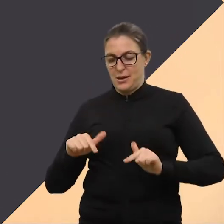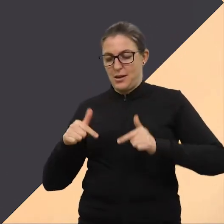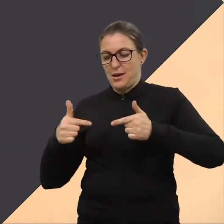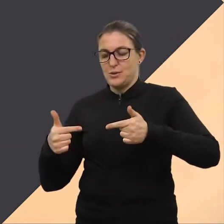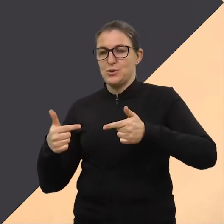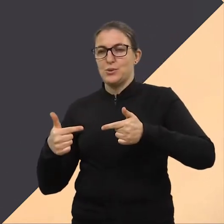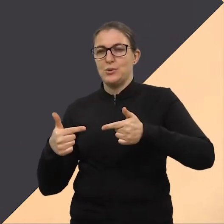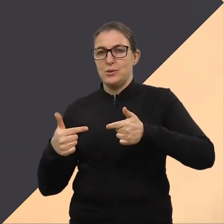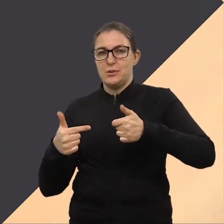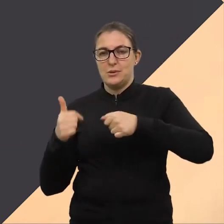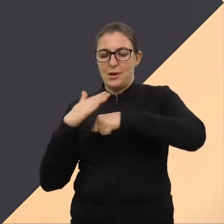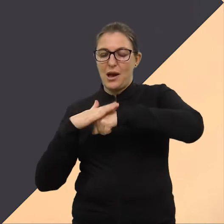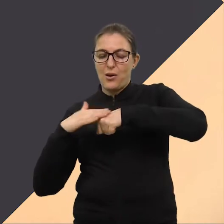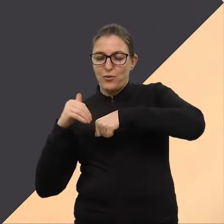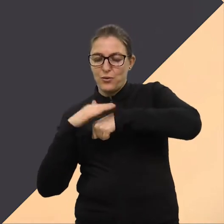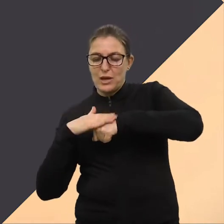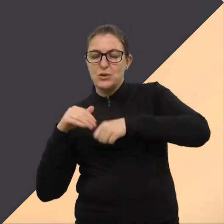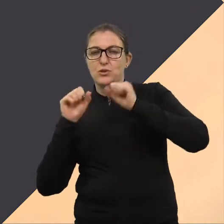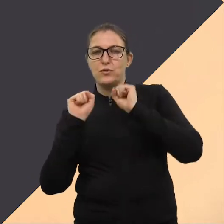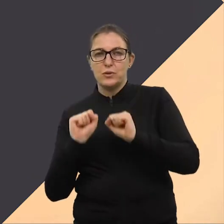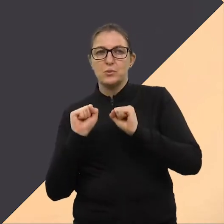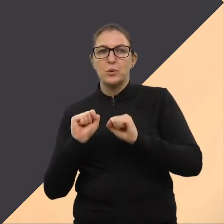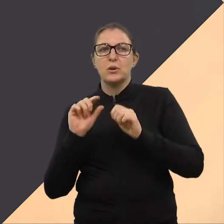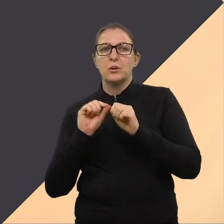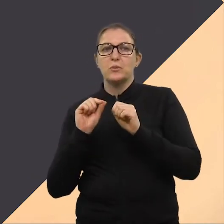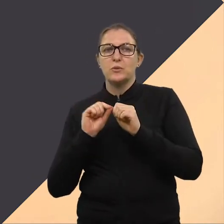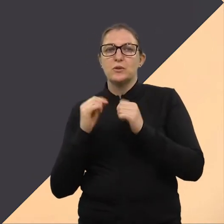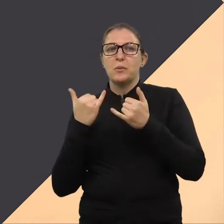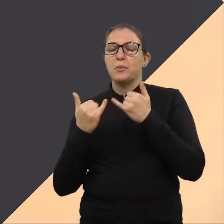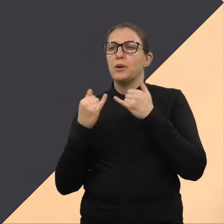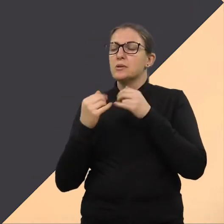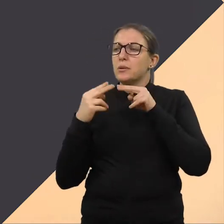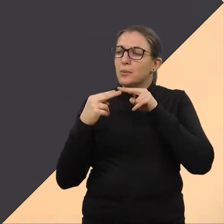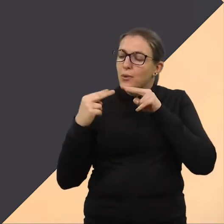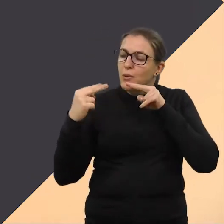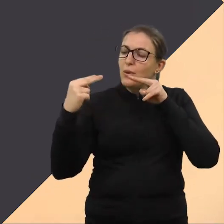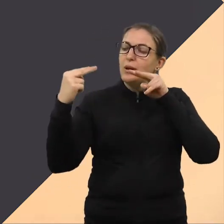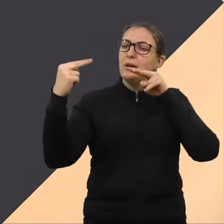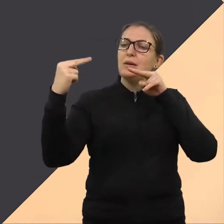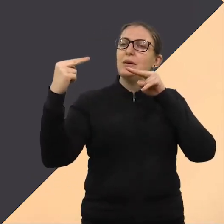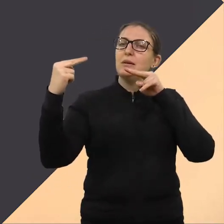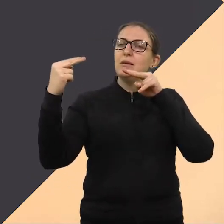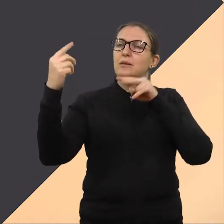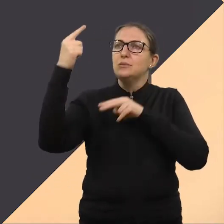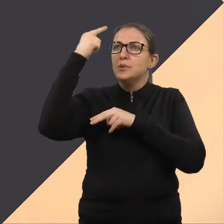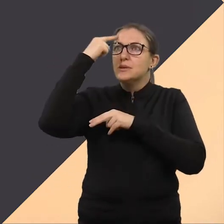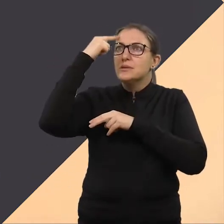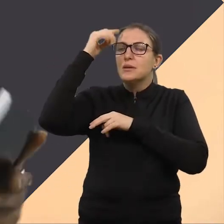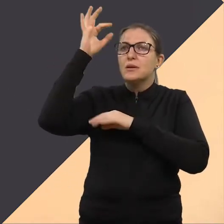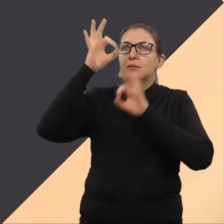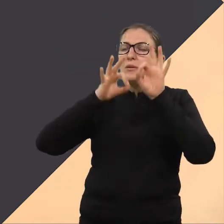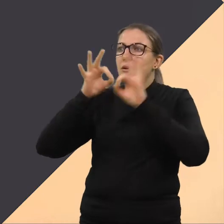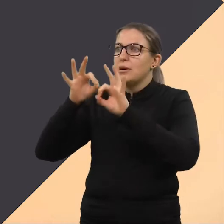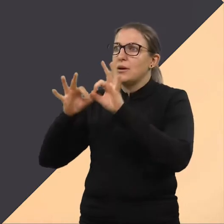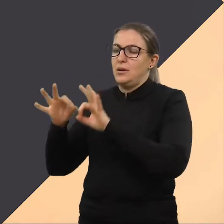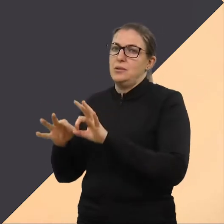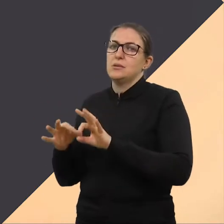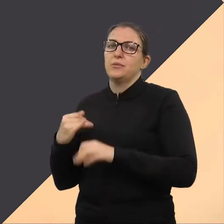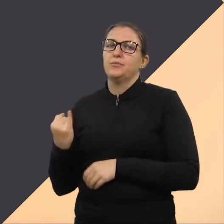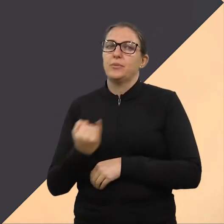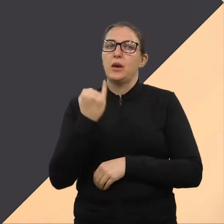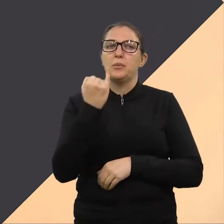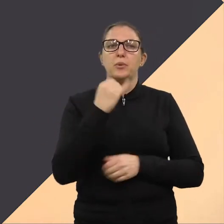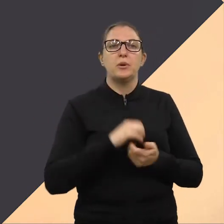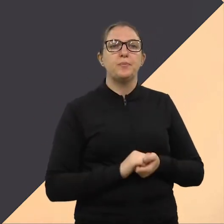ações de afetividade a gente pode fazer olhando, né? Pensando, vislumbrando. Eu acho que isso é